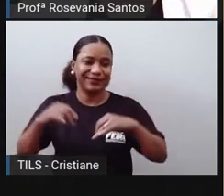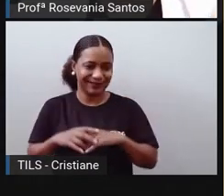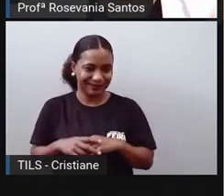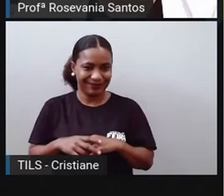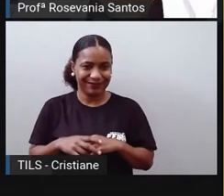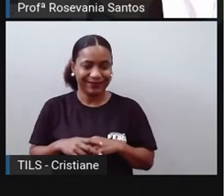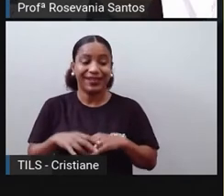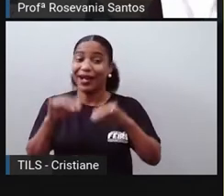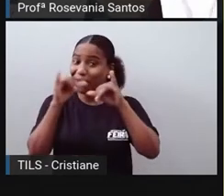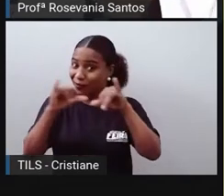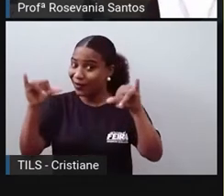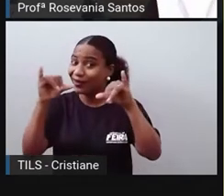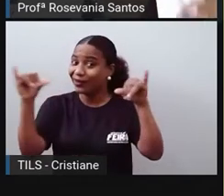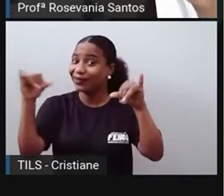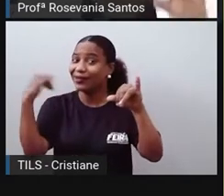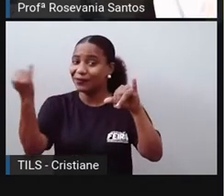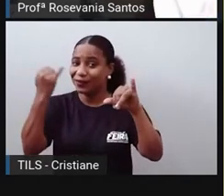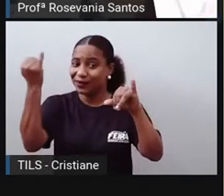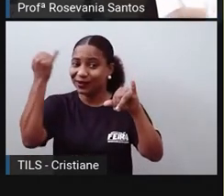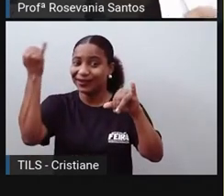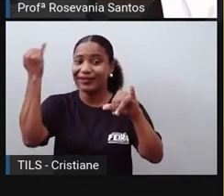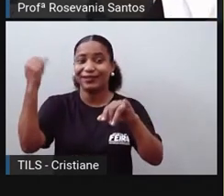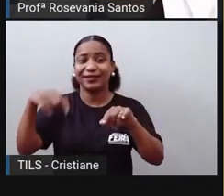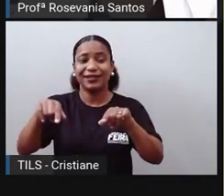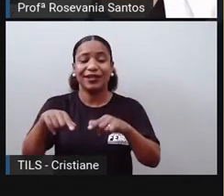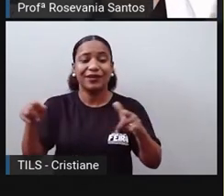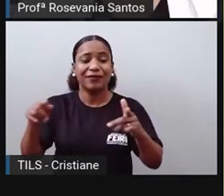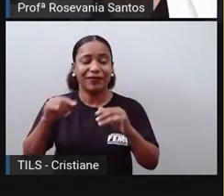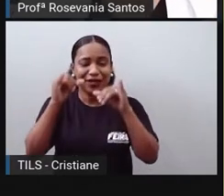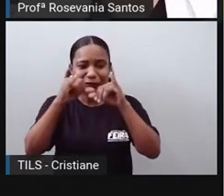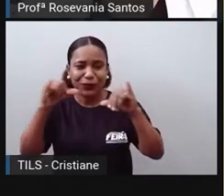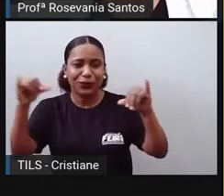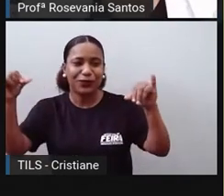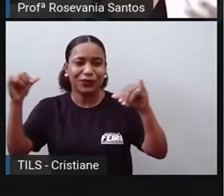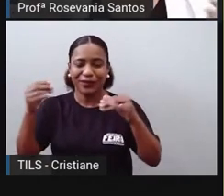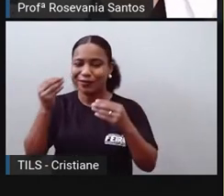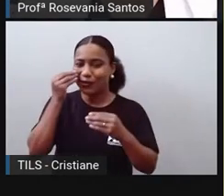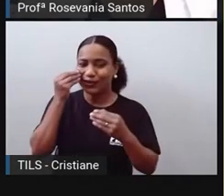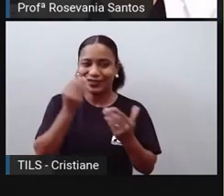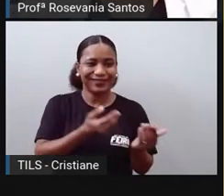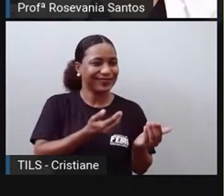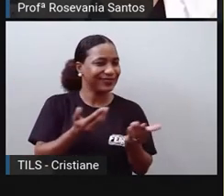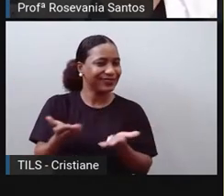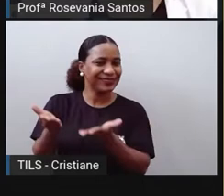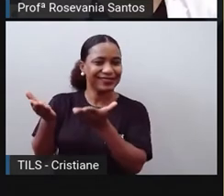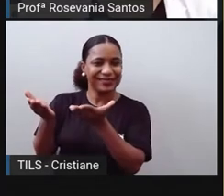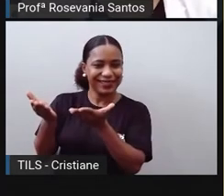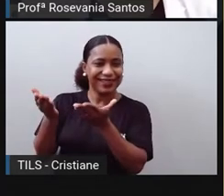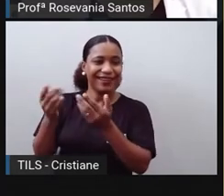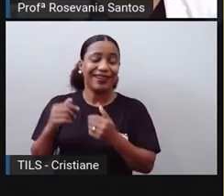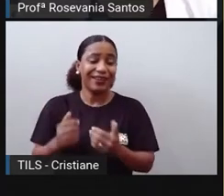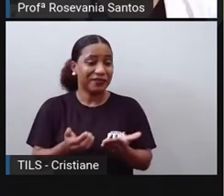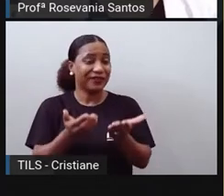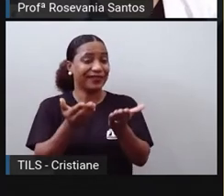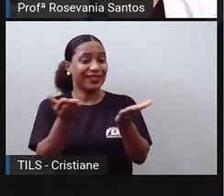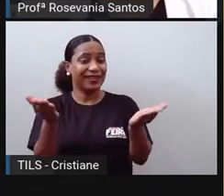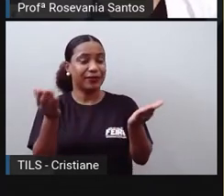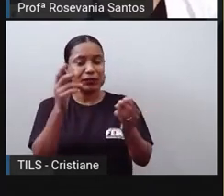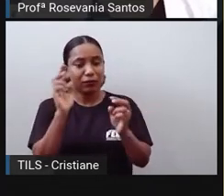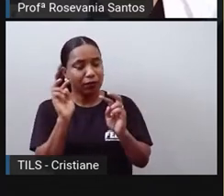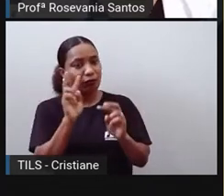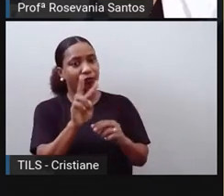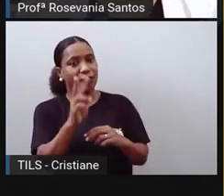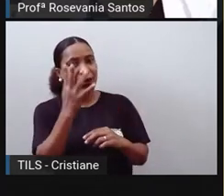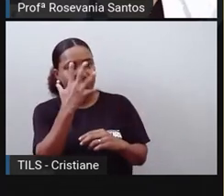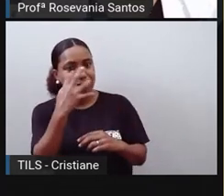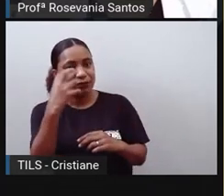alma do negócio, estimula o desejo de consumir os chamados artigos da moda. E a troca